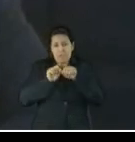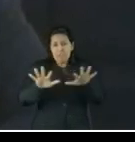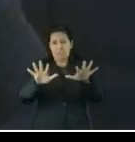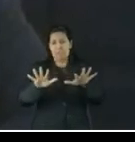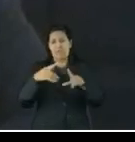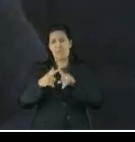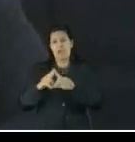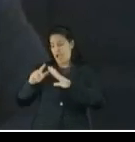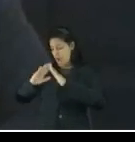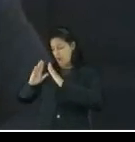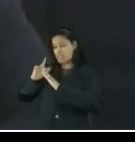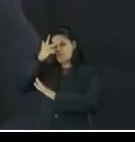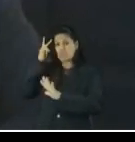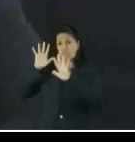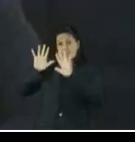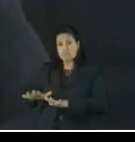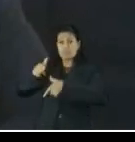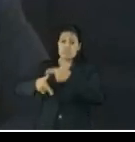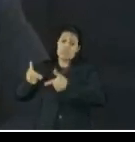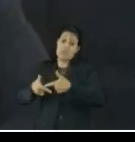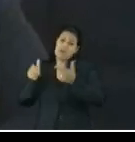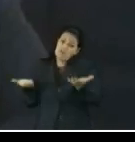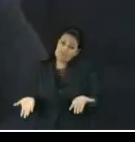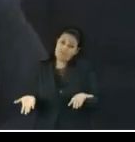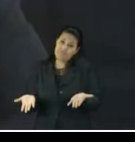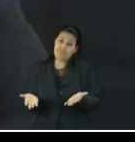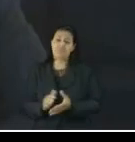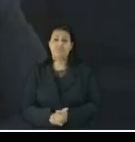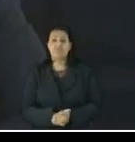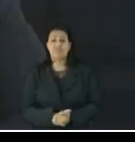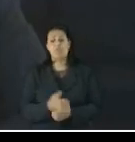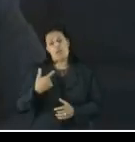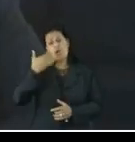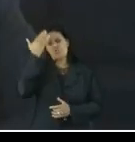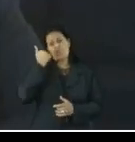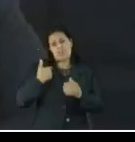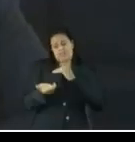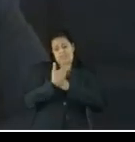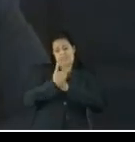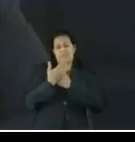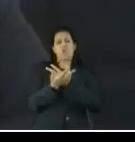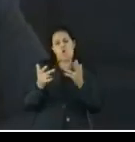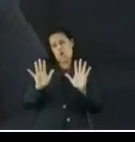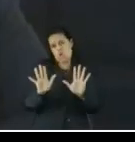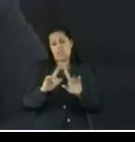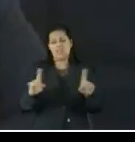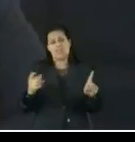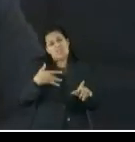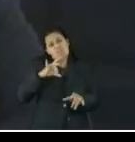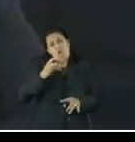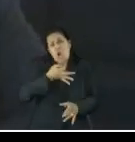em casa, né? Era só uma sugestão e, quanto ao primeiro ponto, eu sei que sou obedecido no tribunal, nem mesmo formulo o meu...